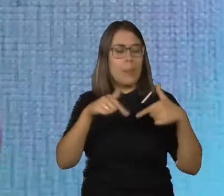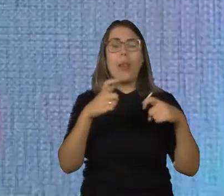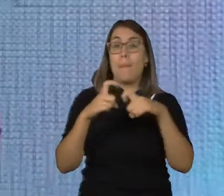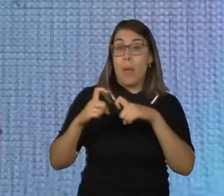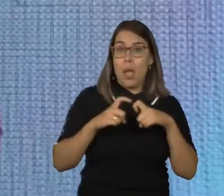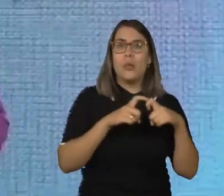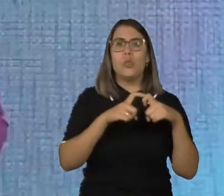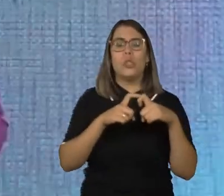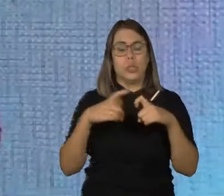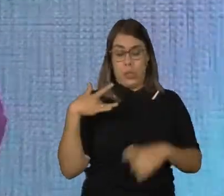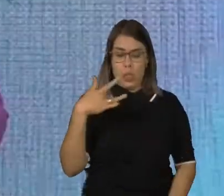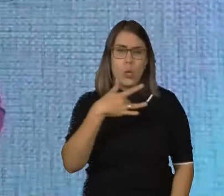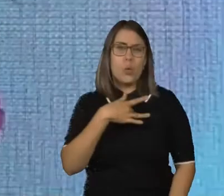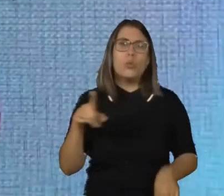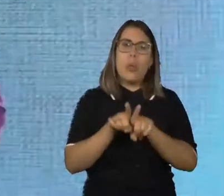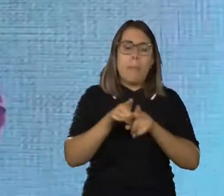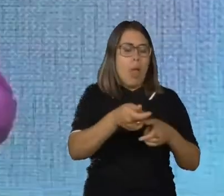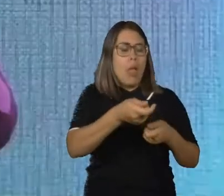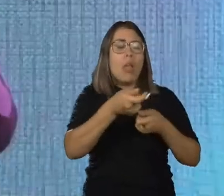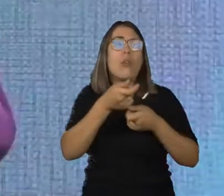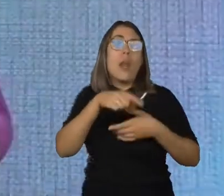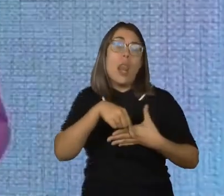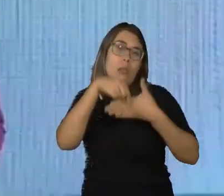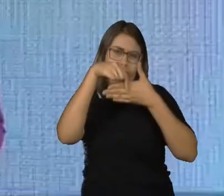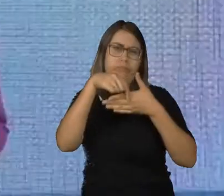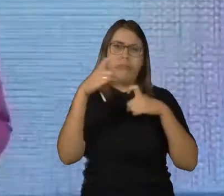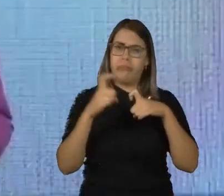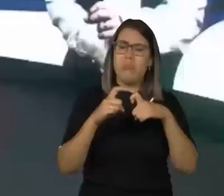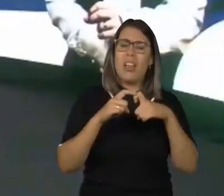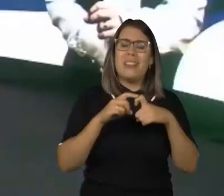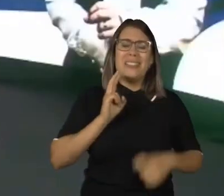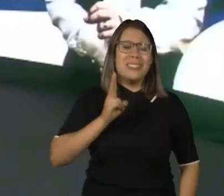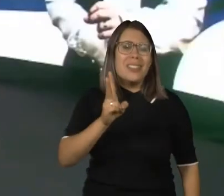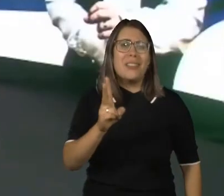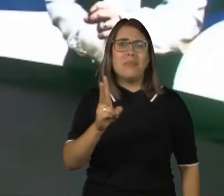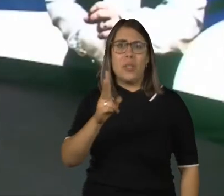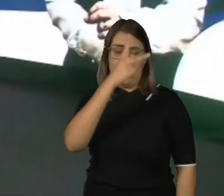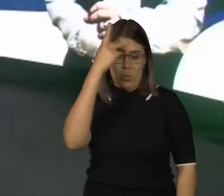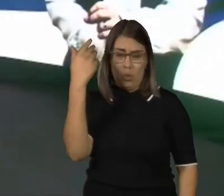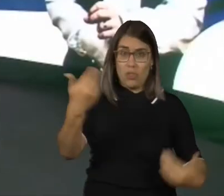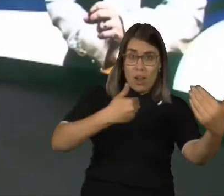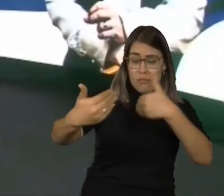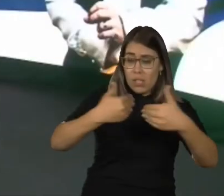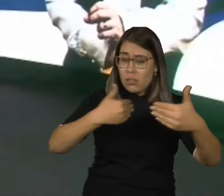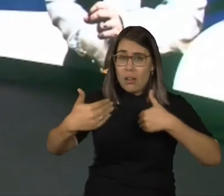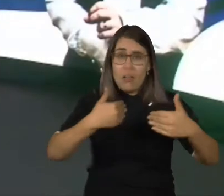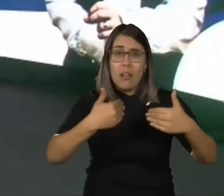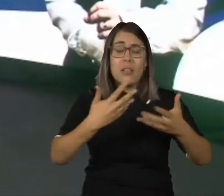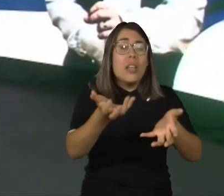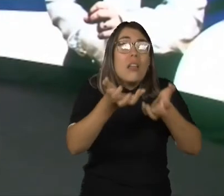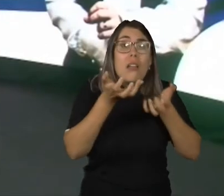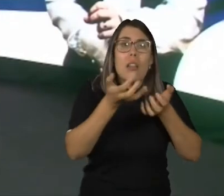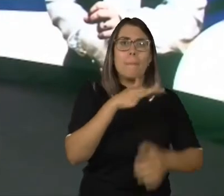clínicas, trabalhei na área da saúde, fui coordenadora de UTI. E muitas vezes eu recebia pacientes lá, para você ter uma ideia, que vinham com